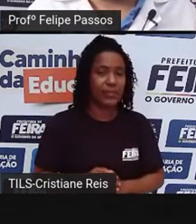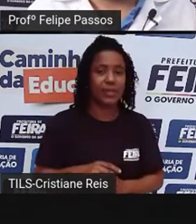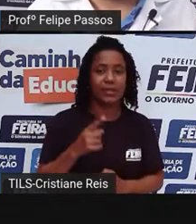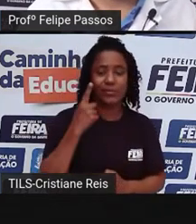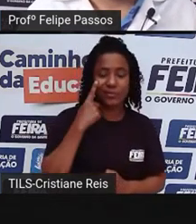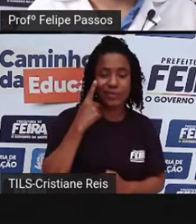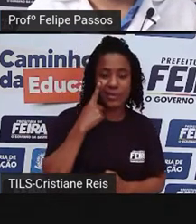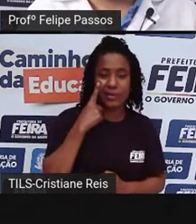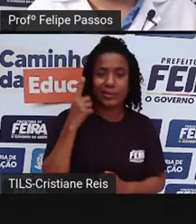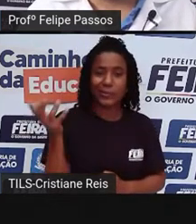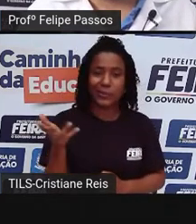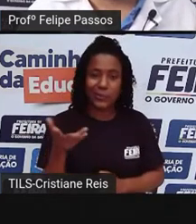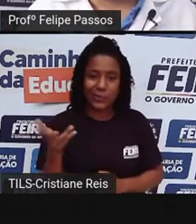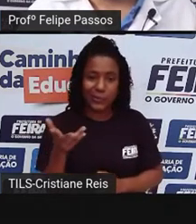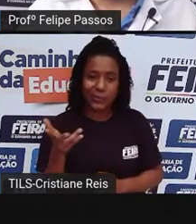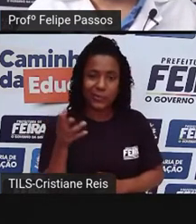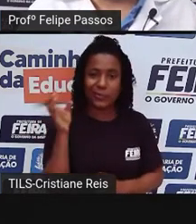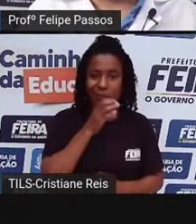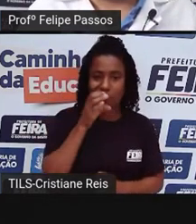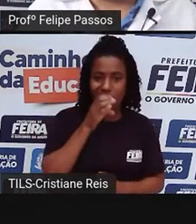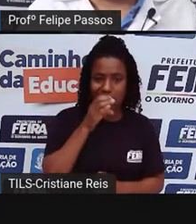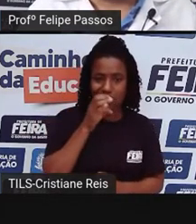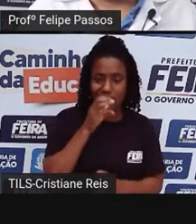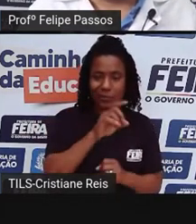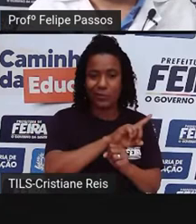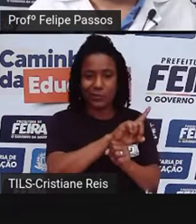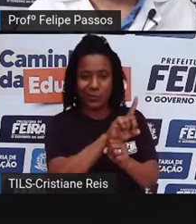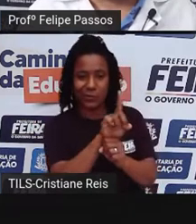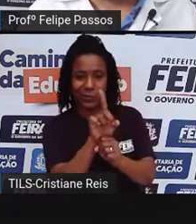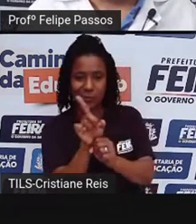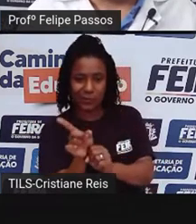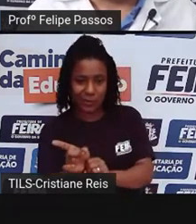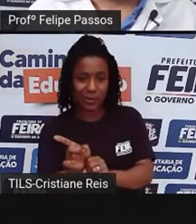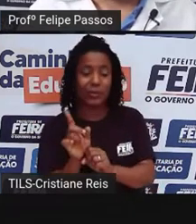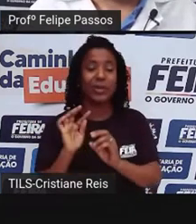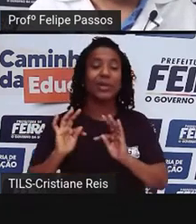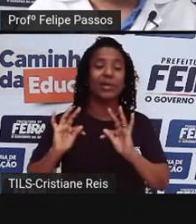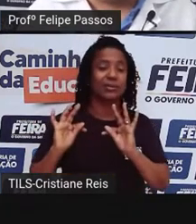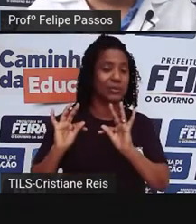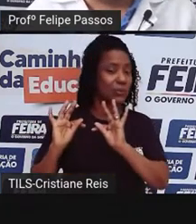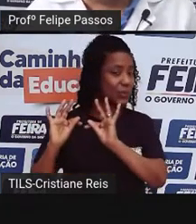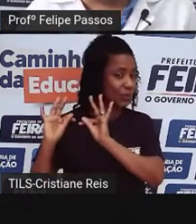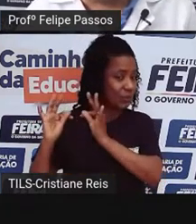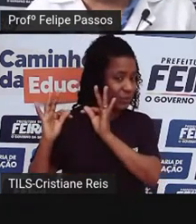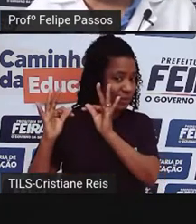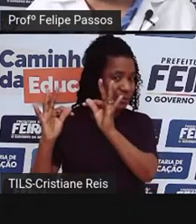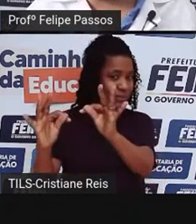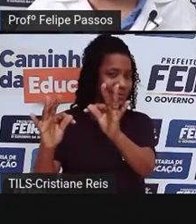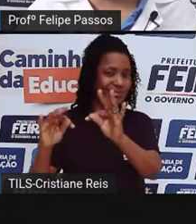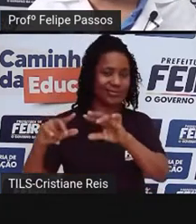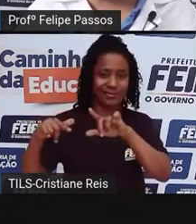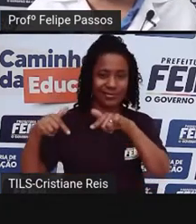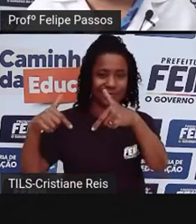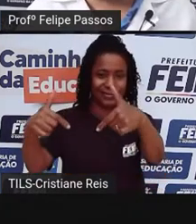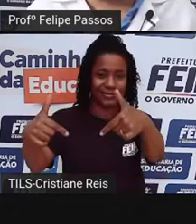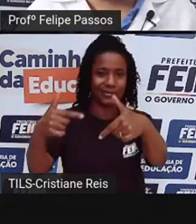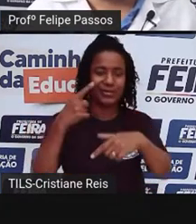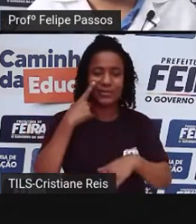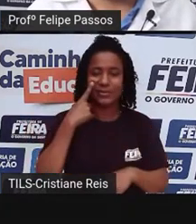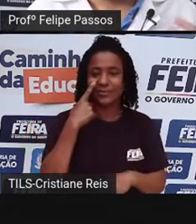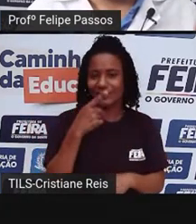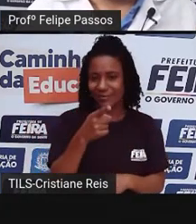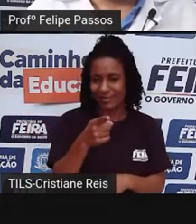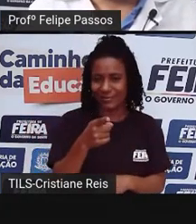tecnologias foram avançando, certo? Então, aqui a gente tem várias plaquinhas indicando esse aumento da